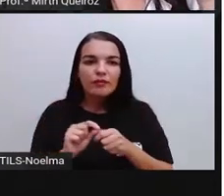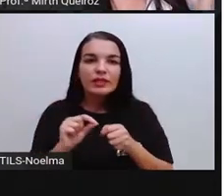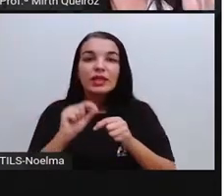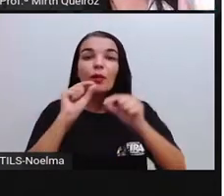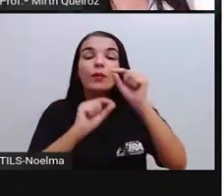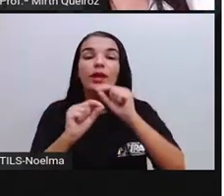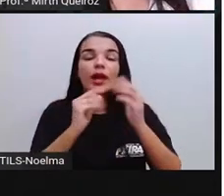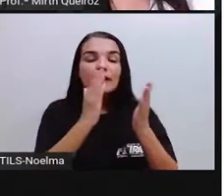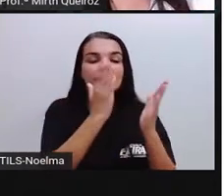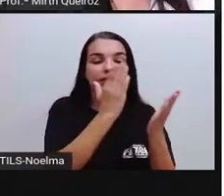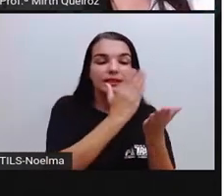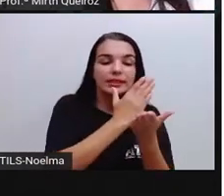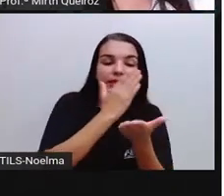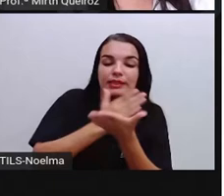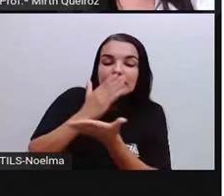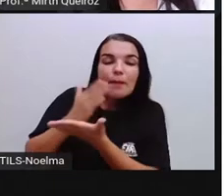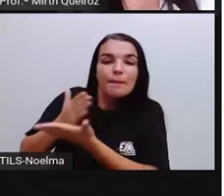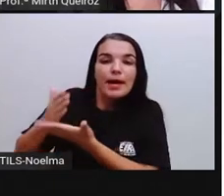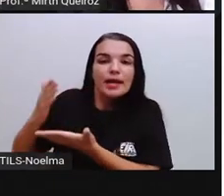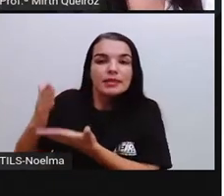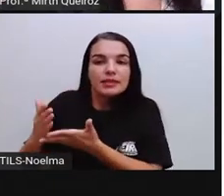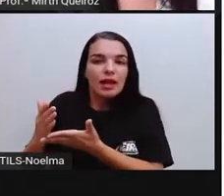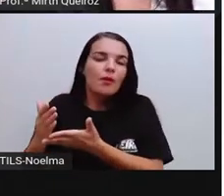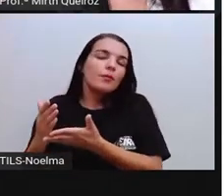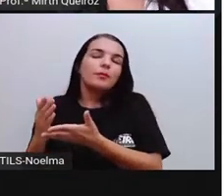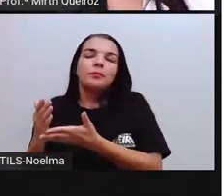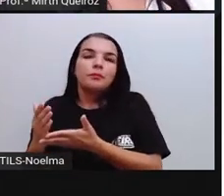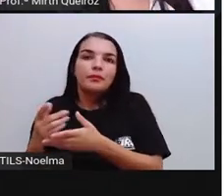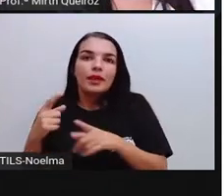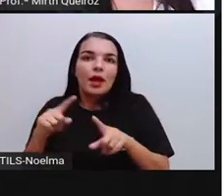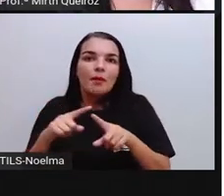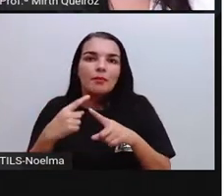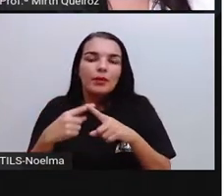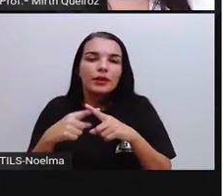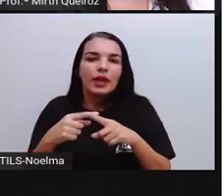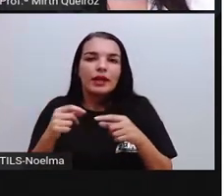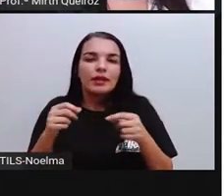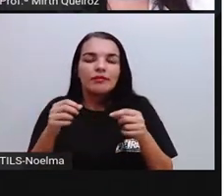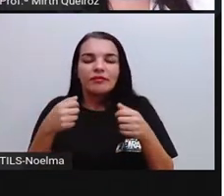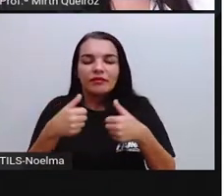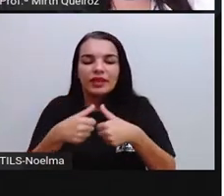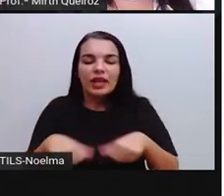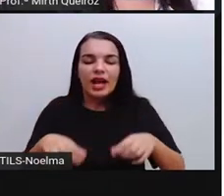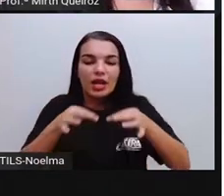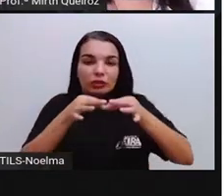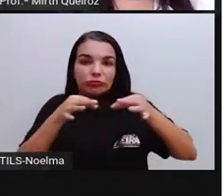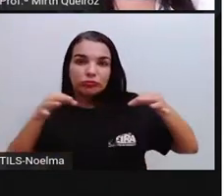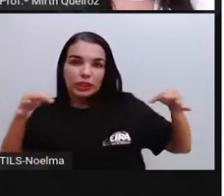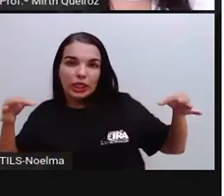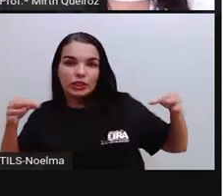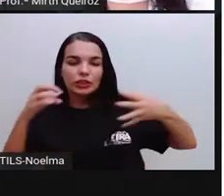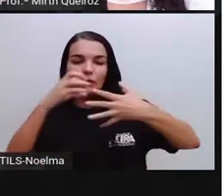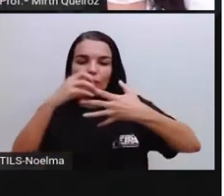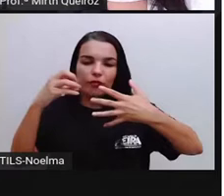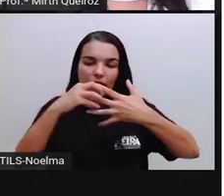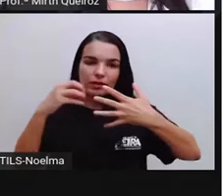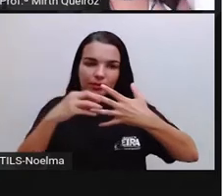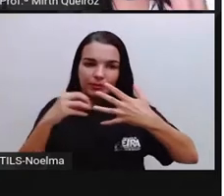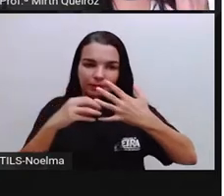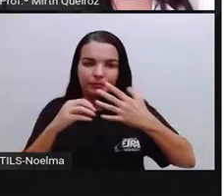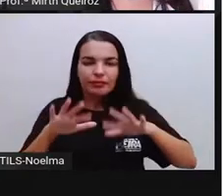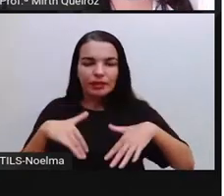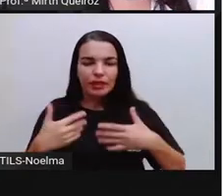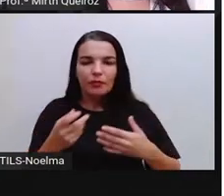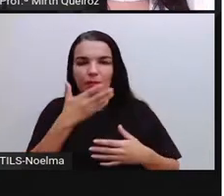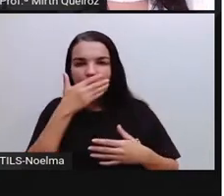analisar a organização para não ficar uma linha muito longa, outra linha menor, né? Em relação ao verso, cada verso. Para